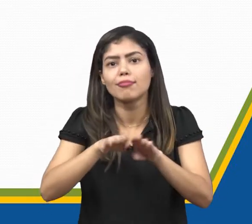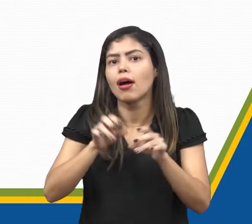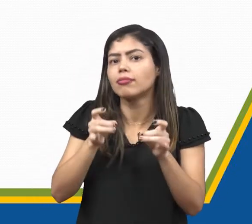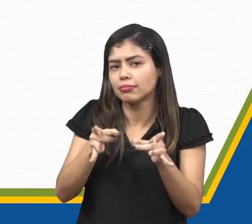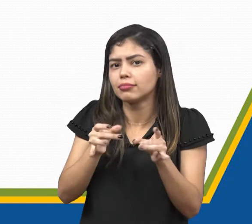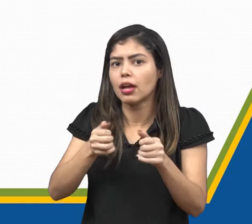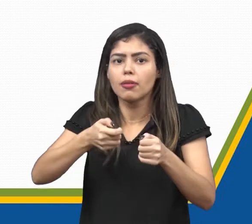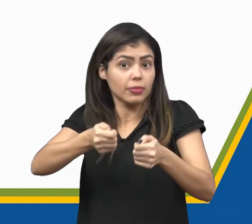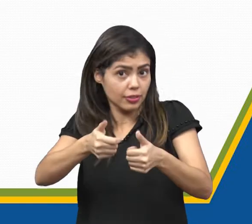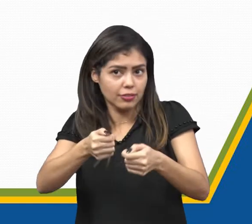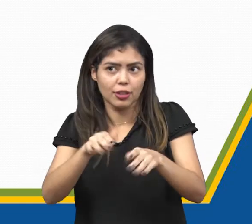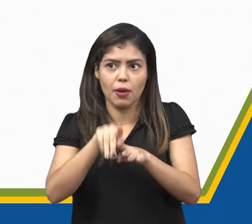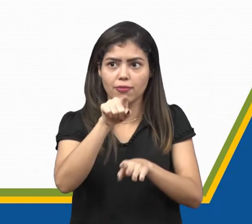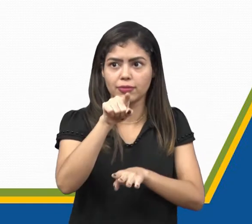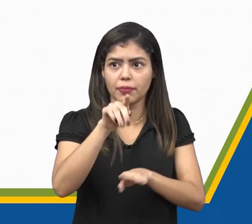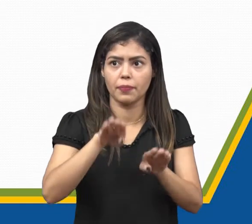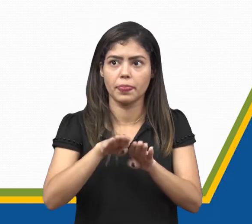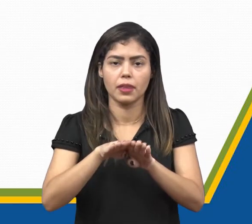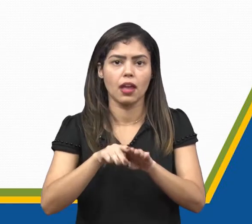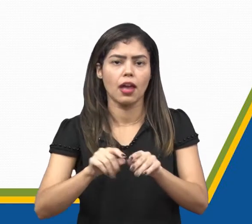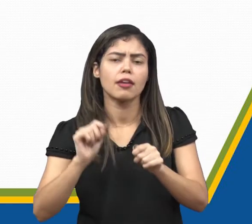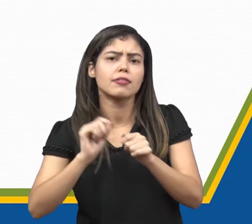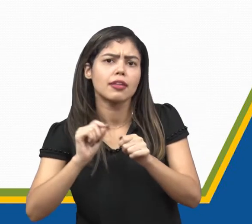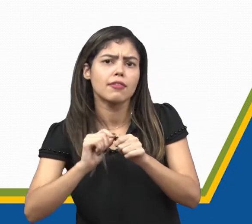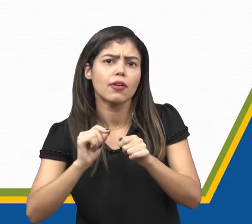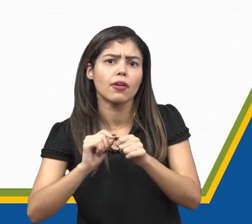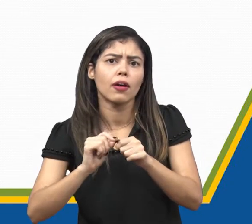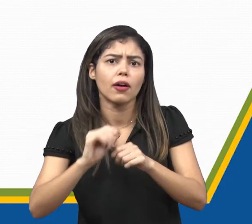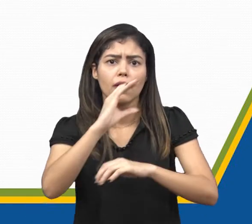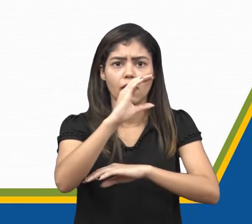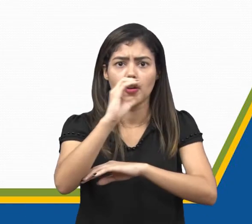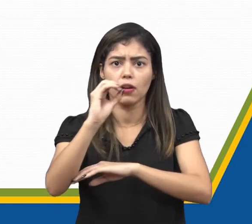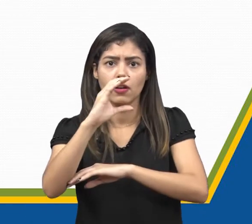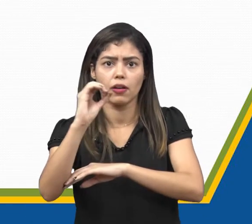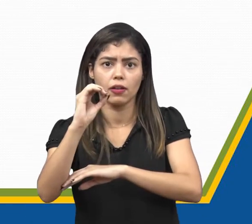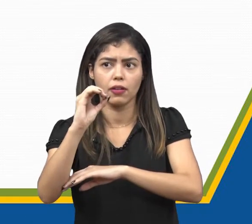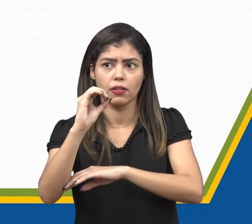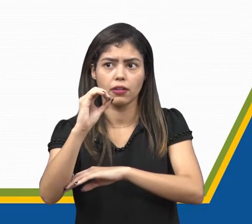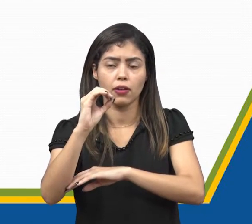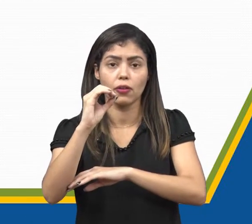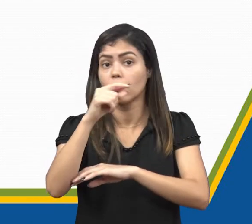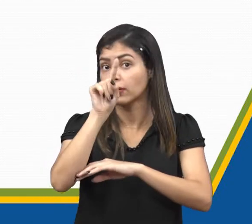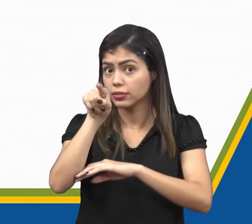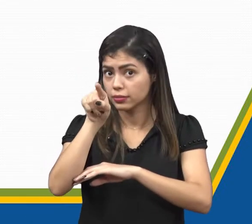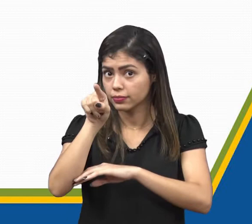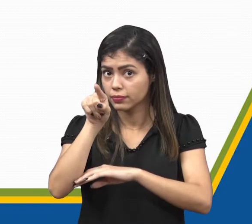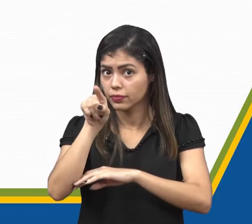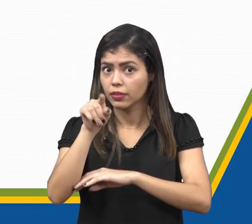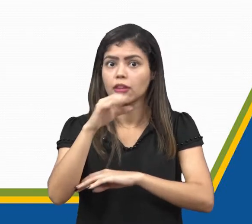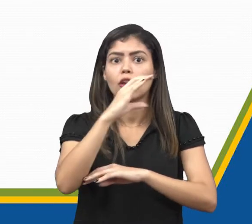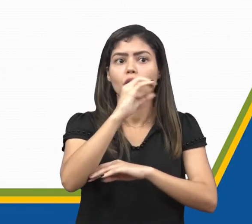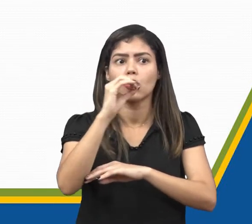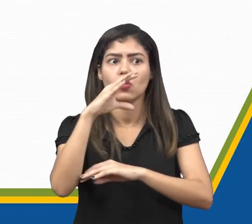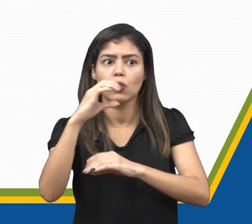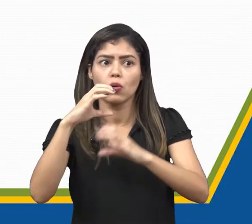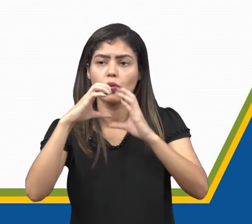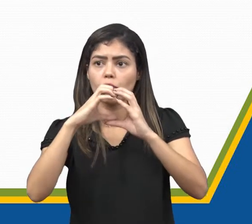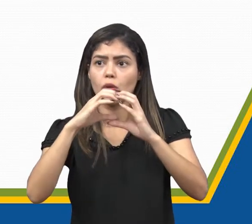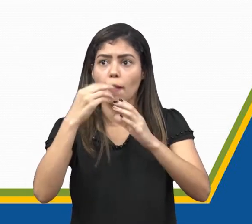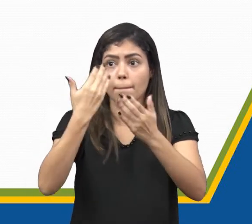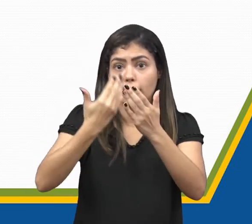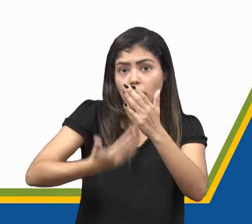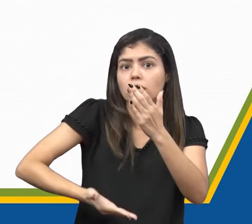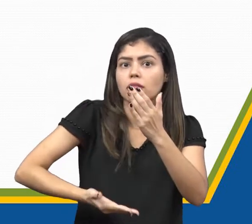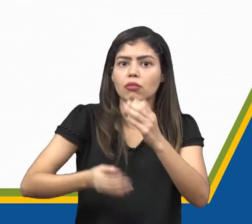engraçada, que a gente vê muito por aí as pessoas escrevendo a palavra coco com acento. E coco já faz um bom tempo que